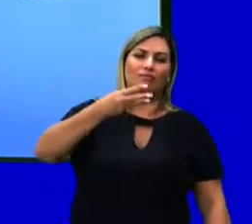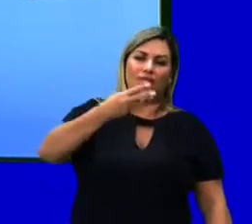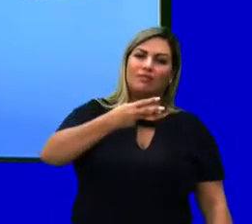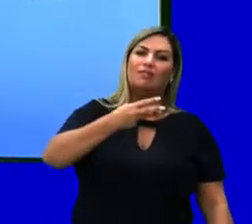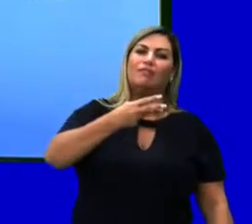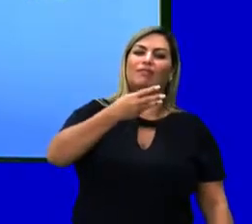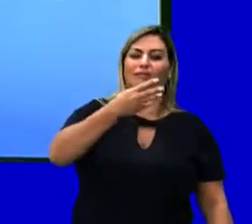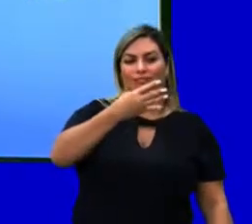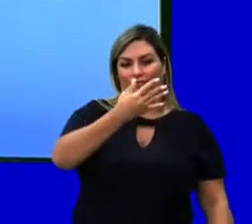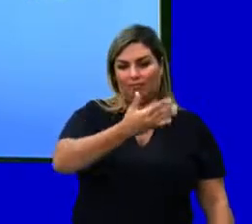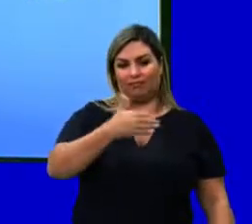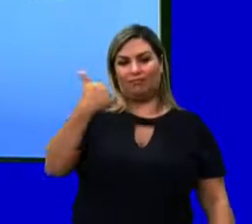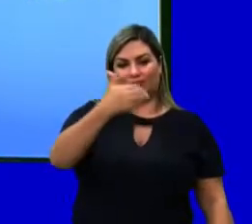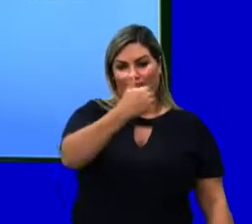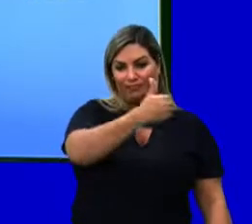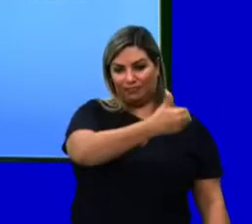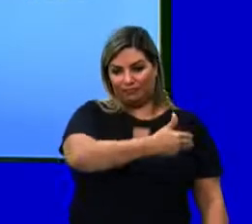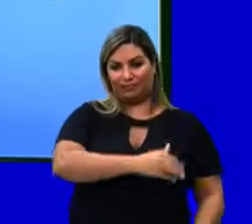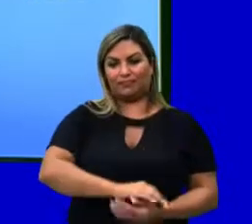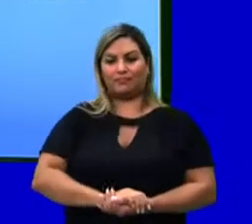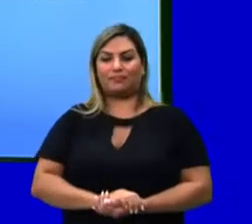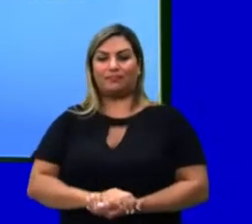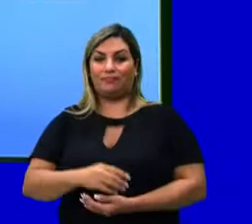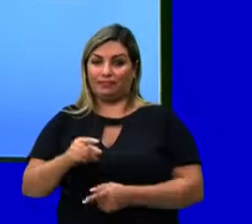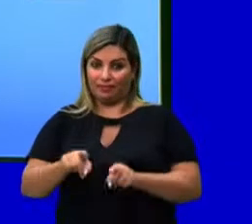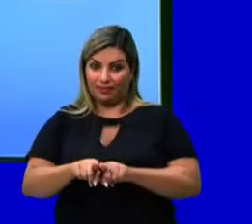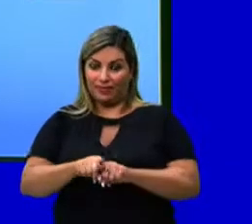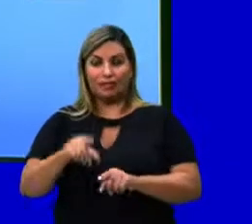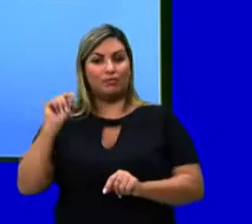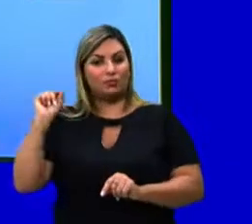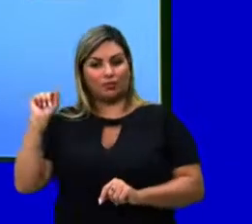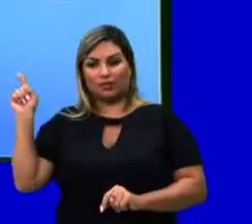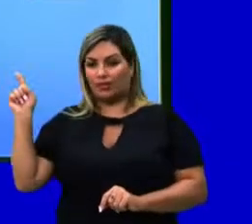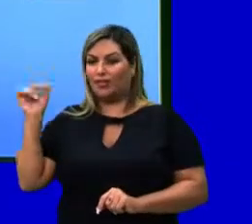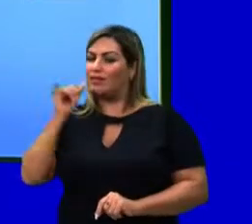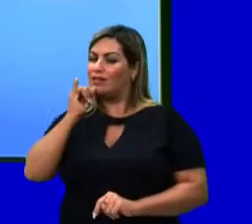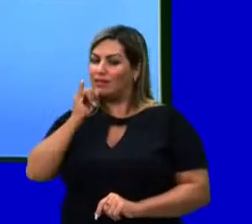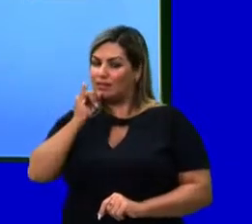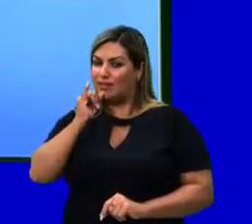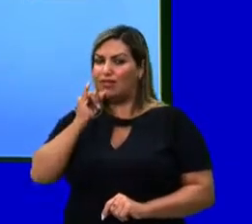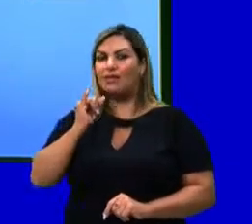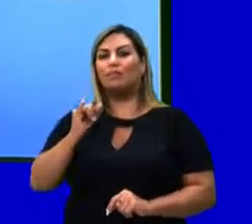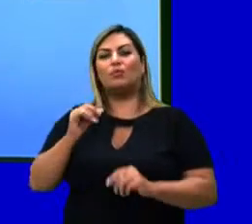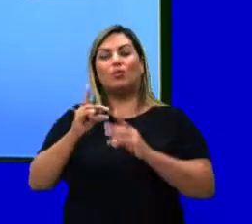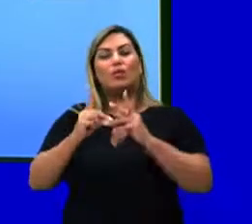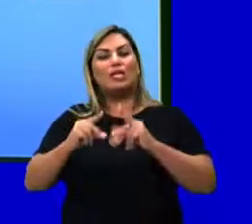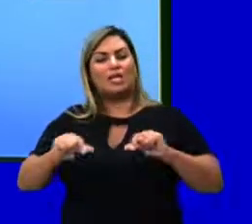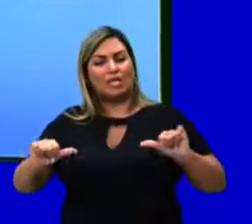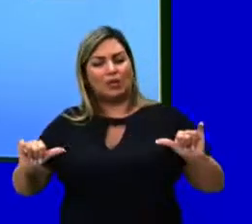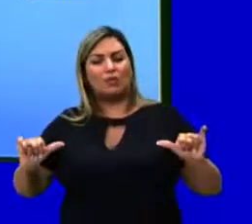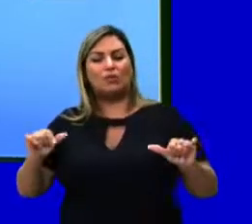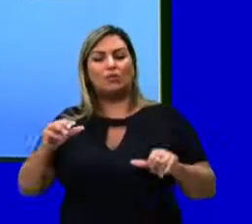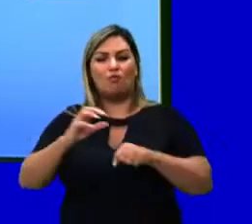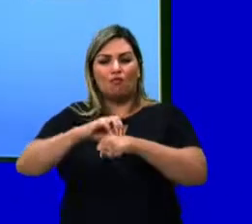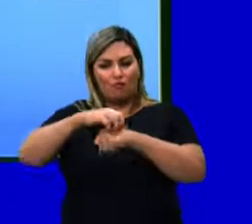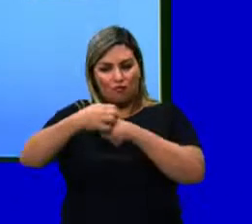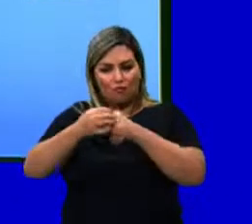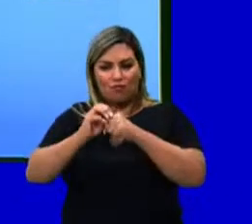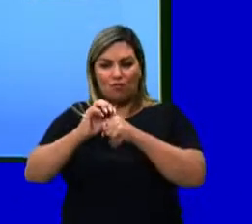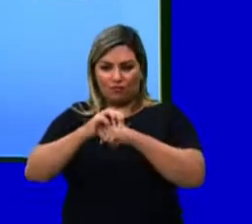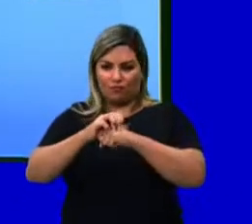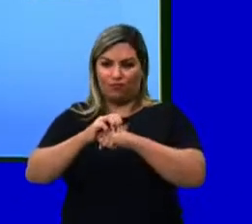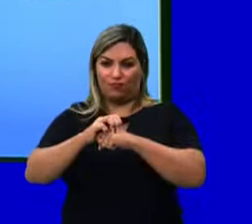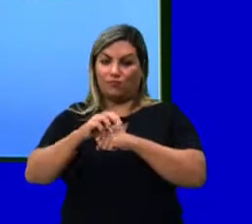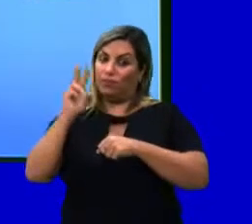consumidor terciário, tá? E temos aí, colocados como exemplo de decompositores, os fungos. Mas,